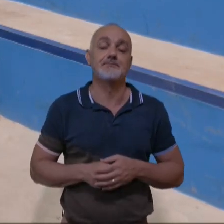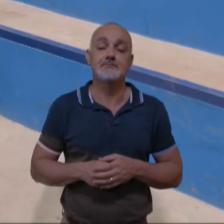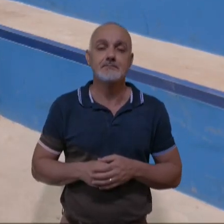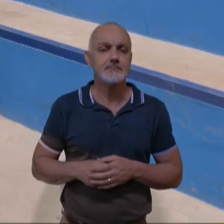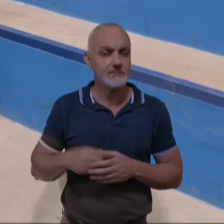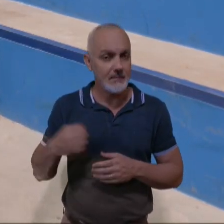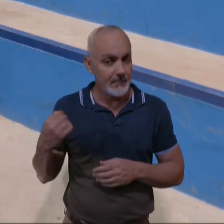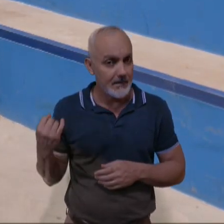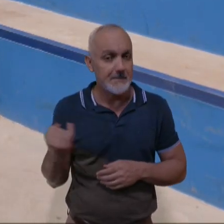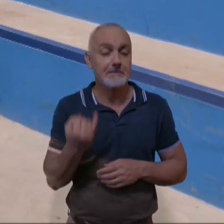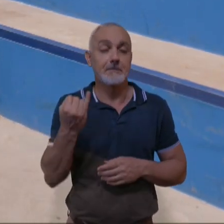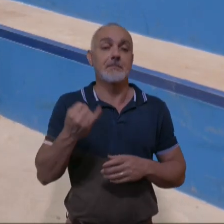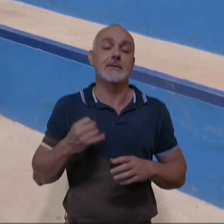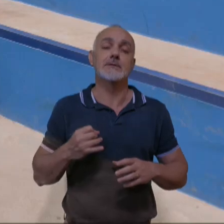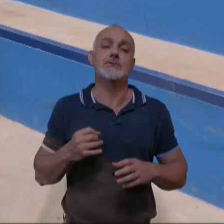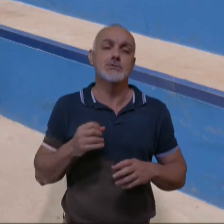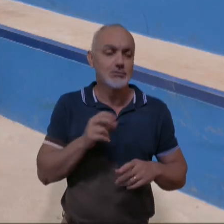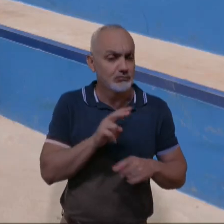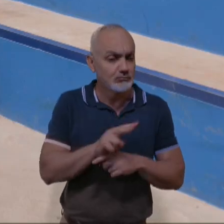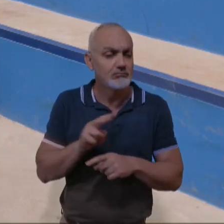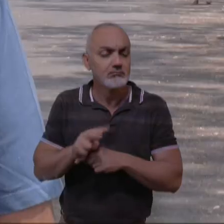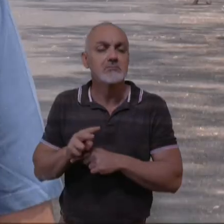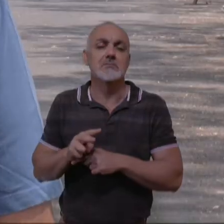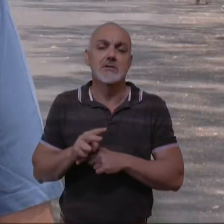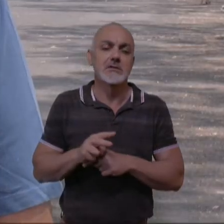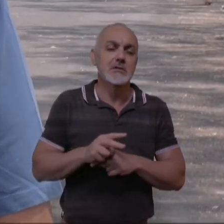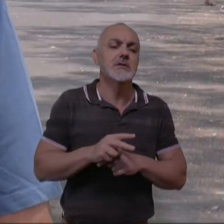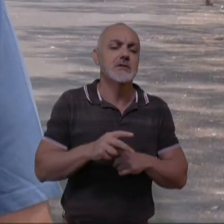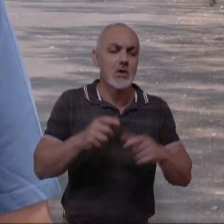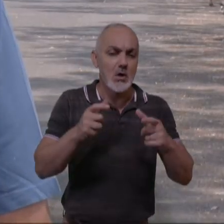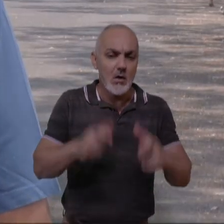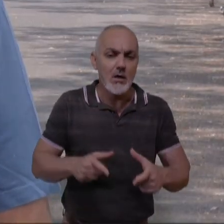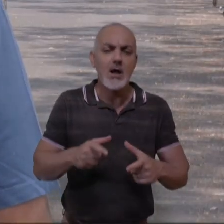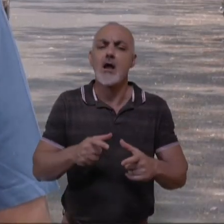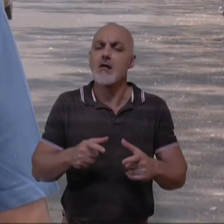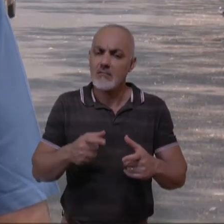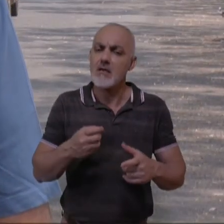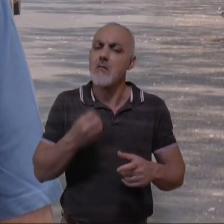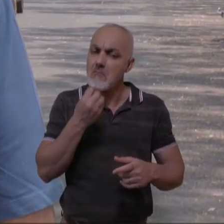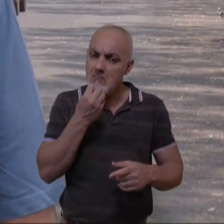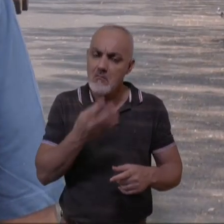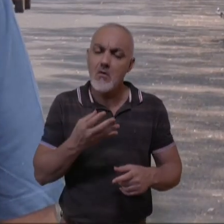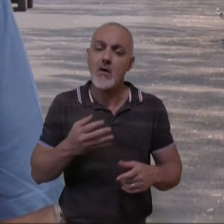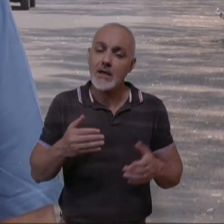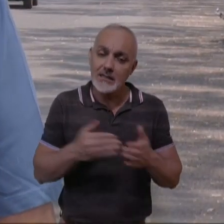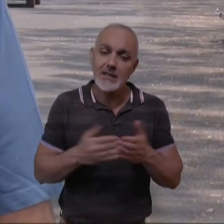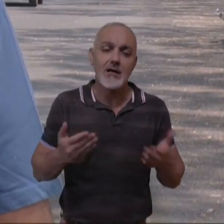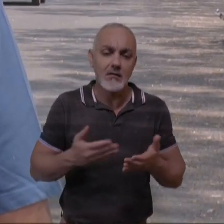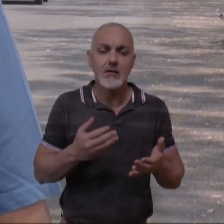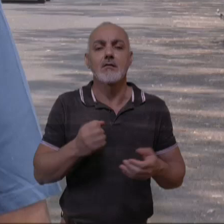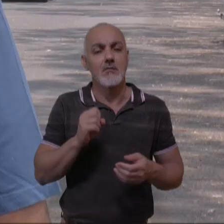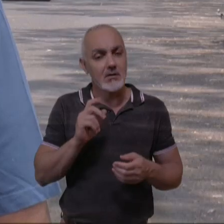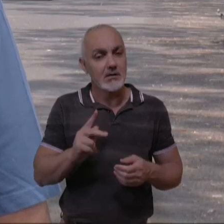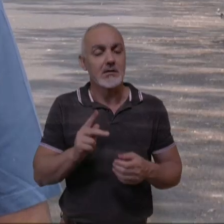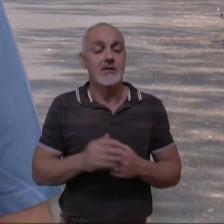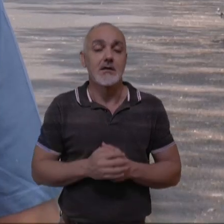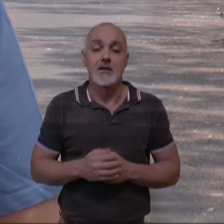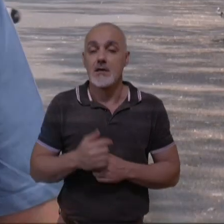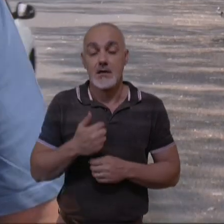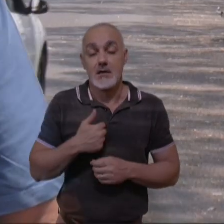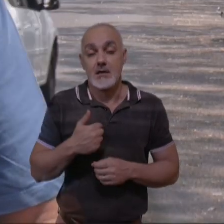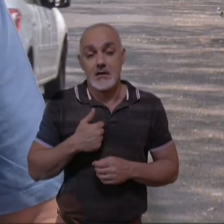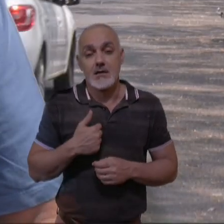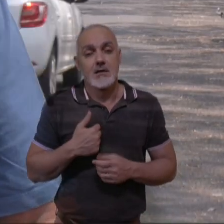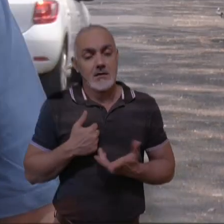muito importante todo mundo cuidar da pista, uma pista que ficou muito boa. Mas até agora está indo muito bem. Eu estou